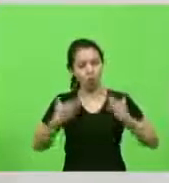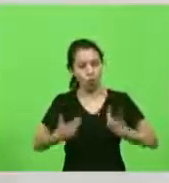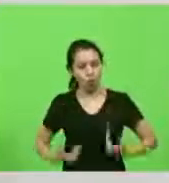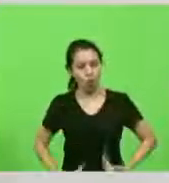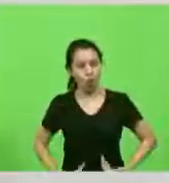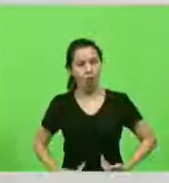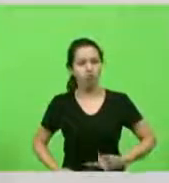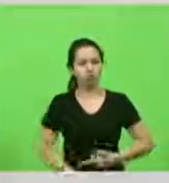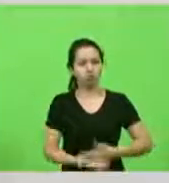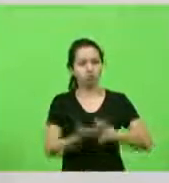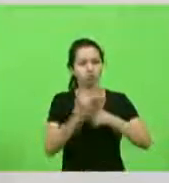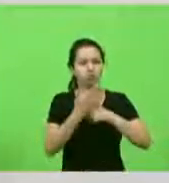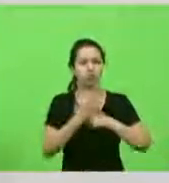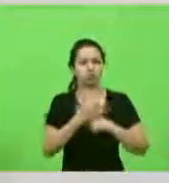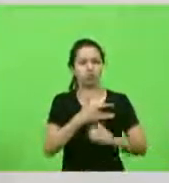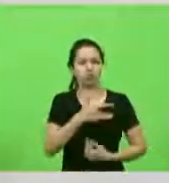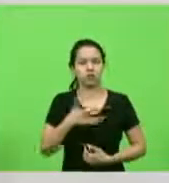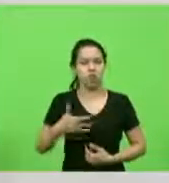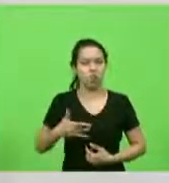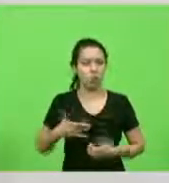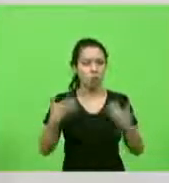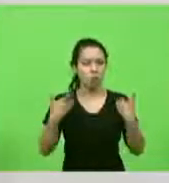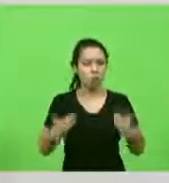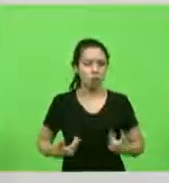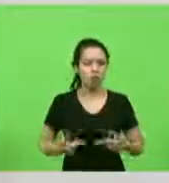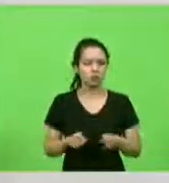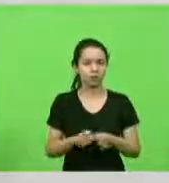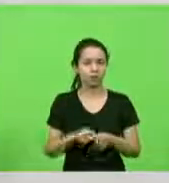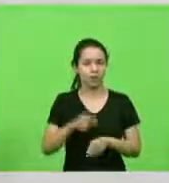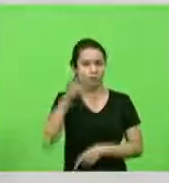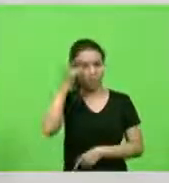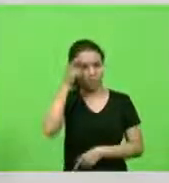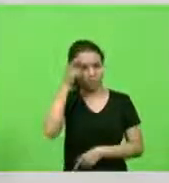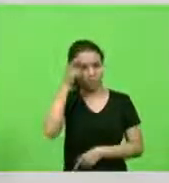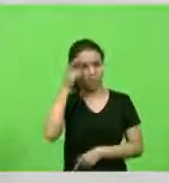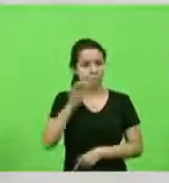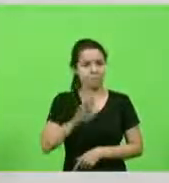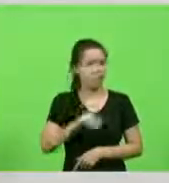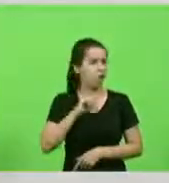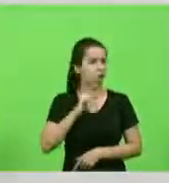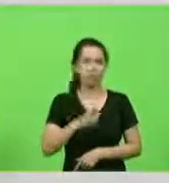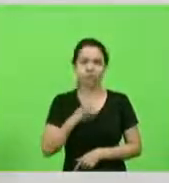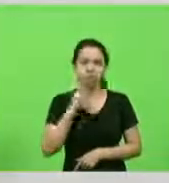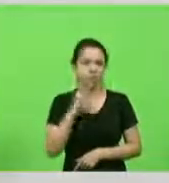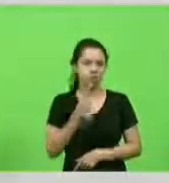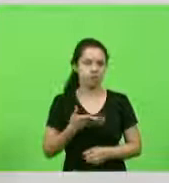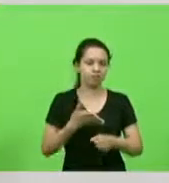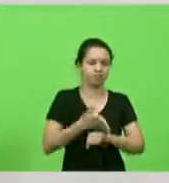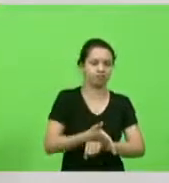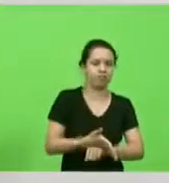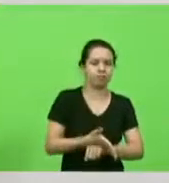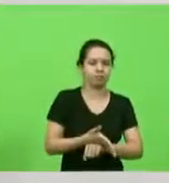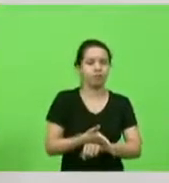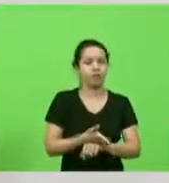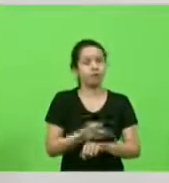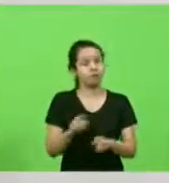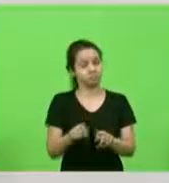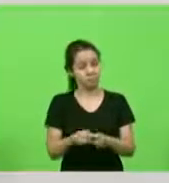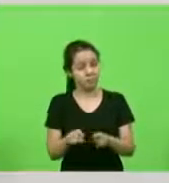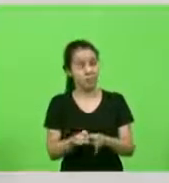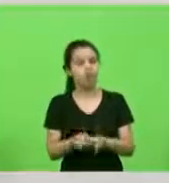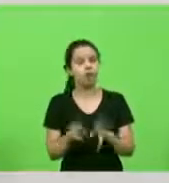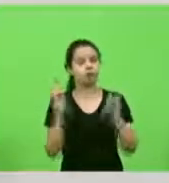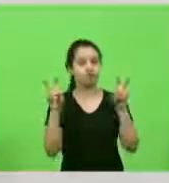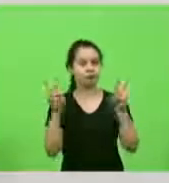mental e ainda não conseguem praticar a sua atividade física isso sem entrar na questão econômica muitas